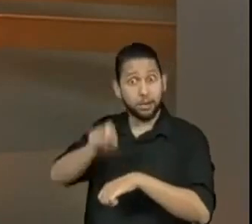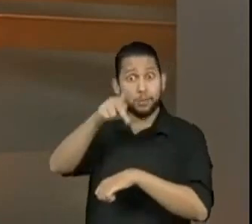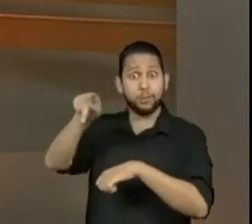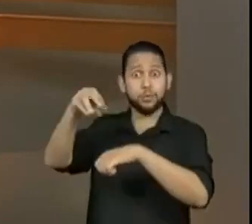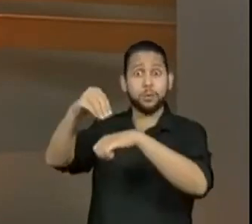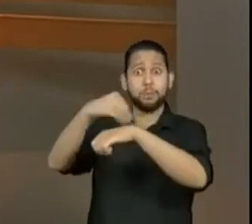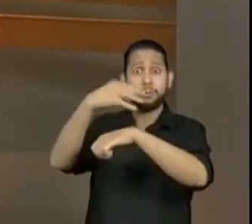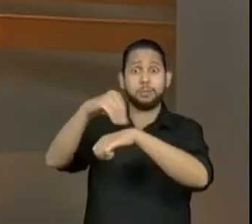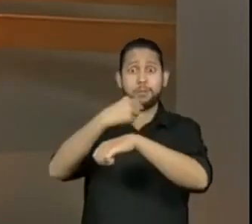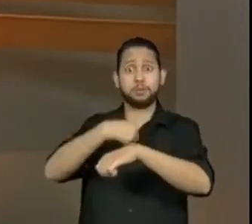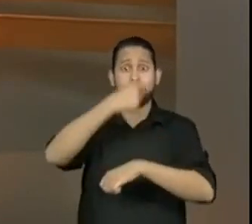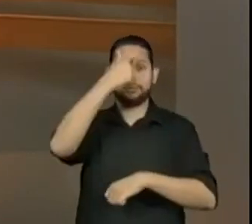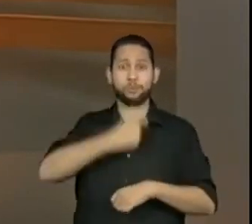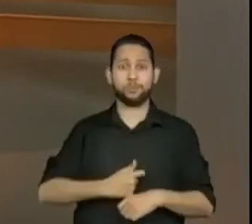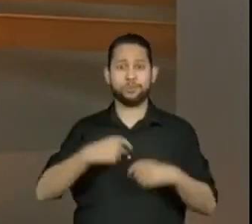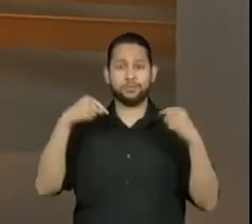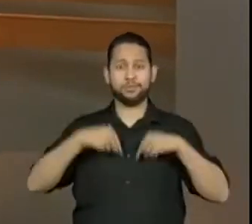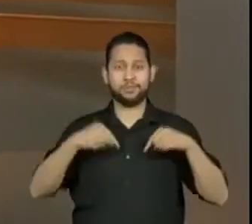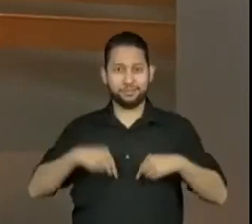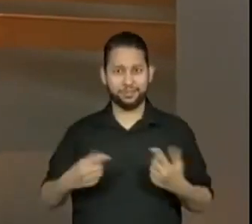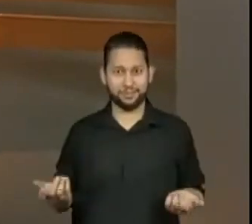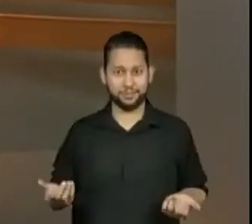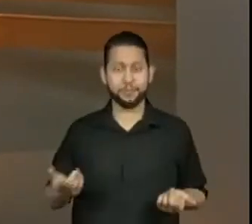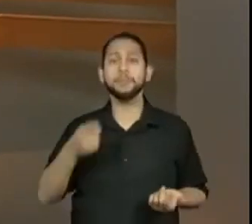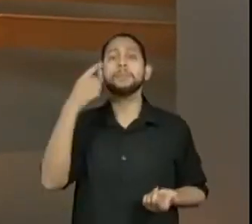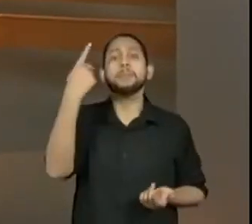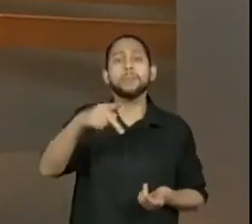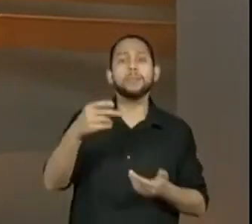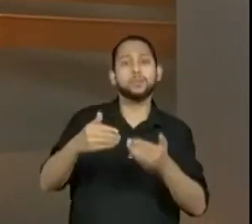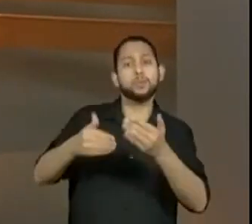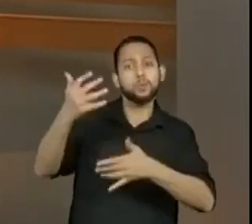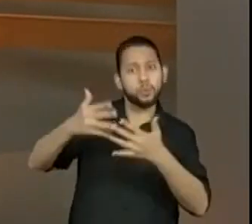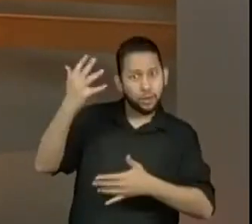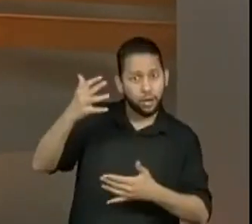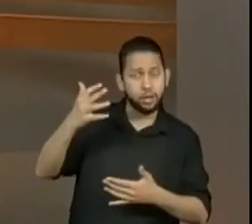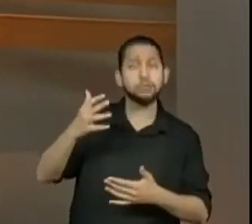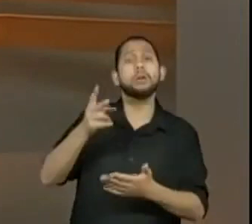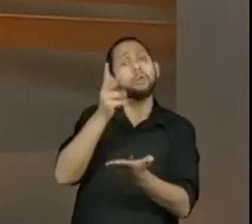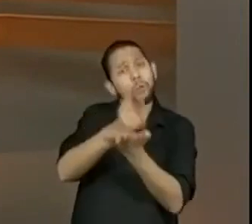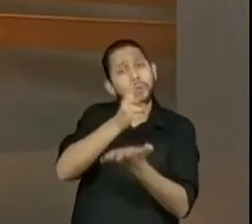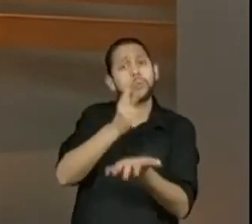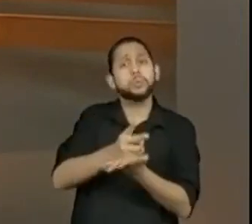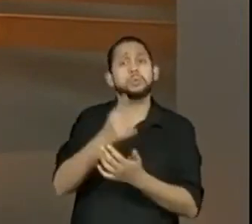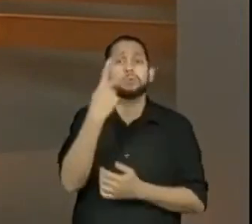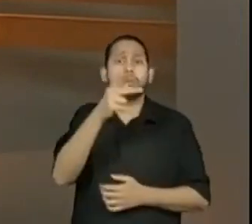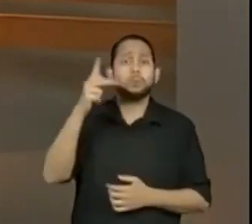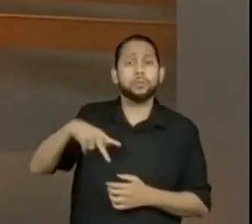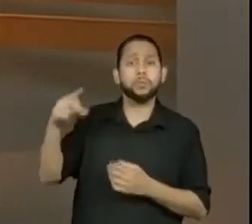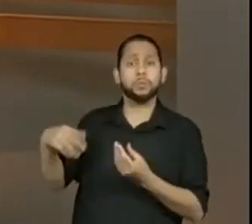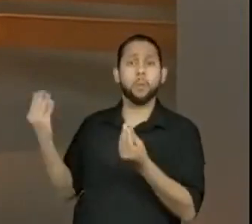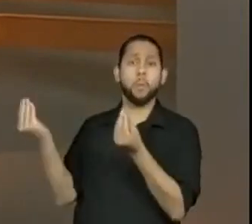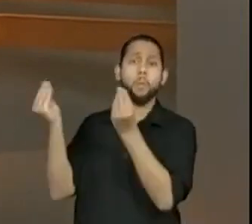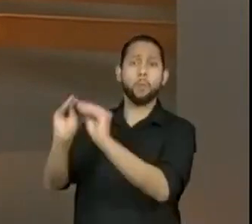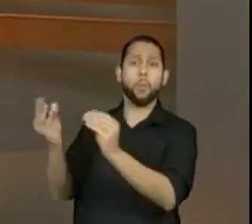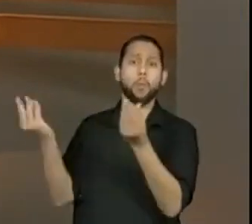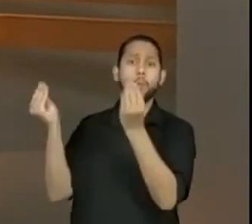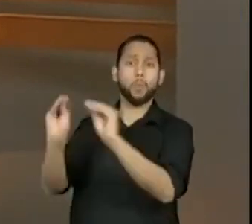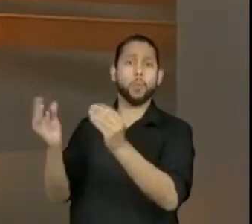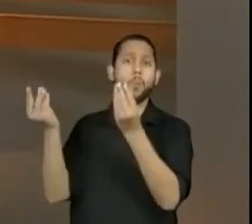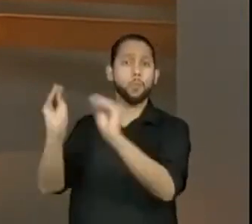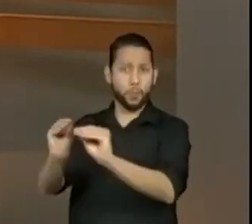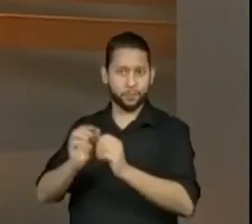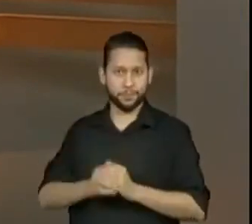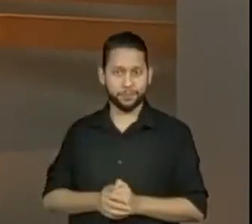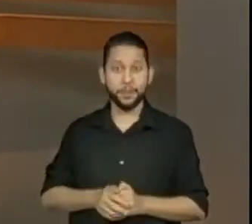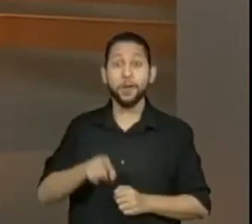interagindo aqui nas aulas do Centro de Mídias, lá no chat individual com o seu professor. E você, professor, que está